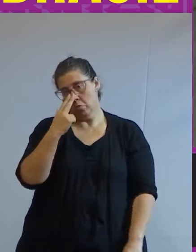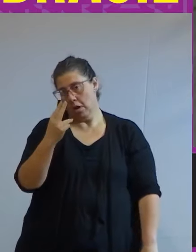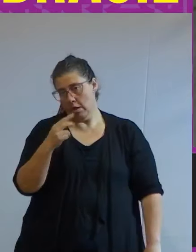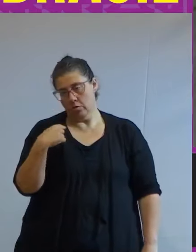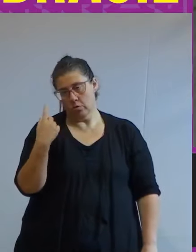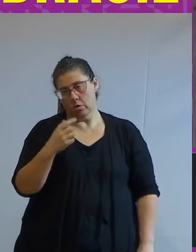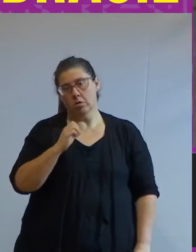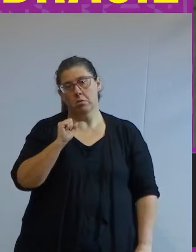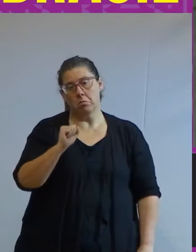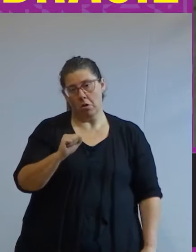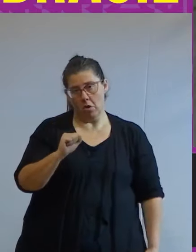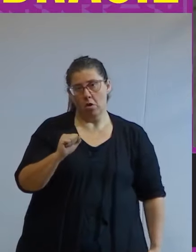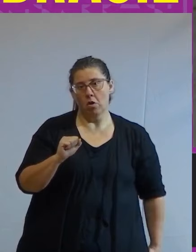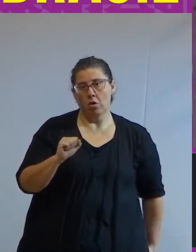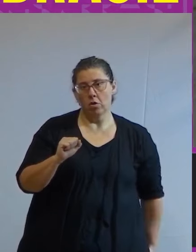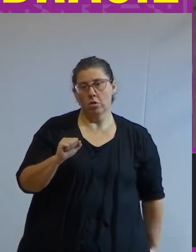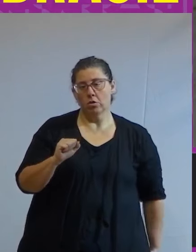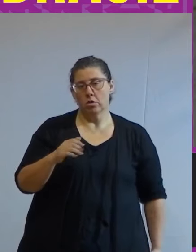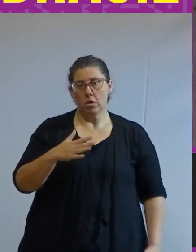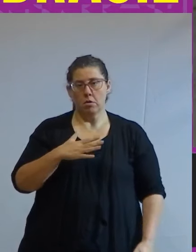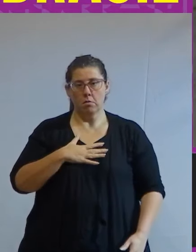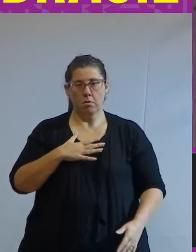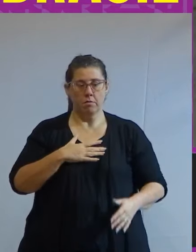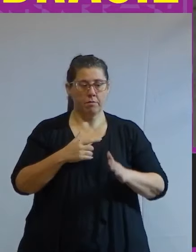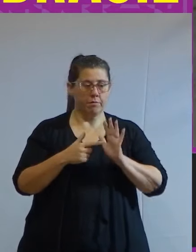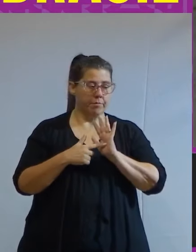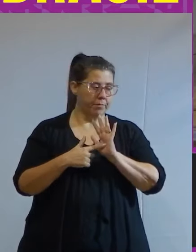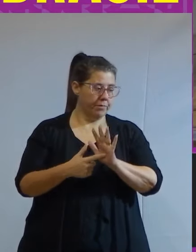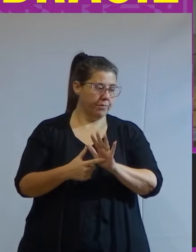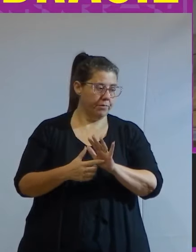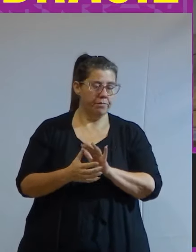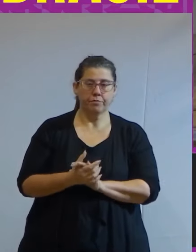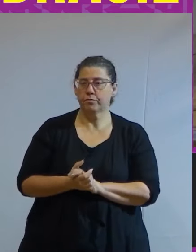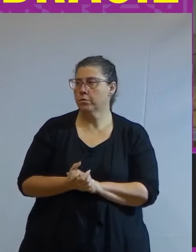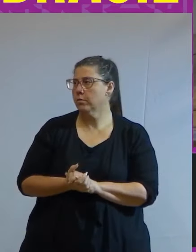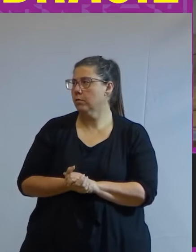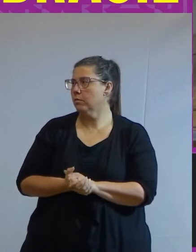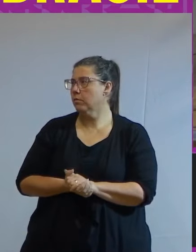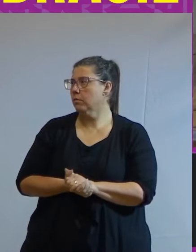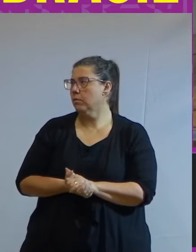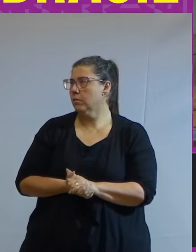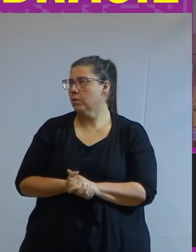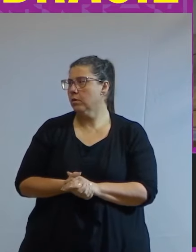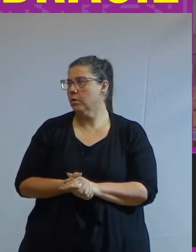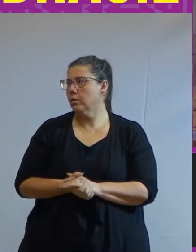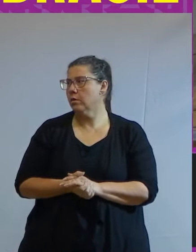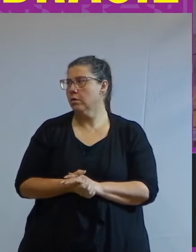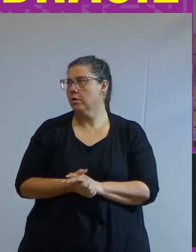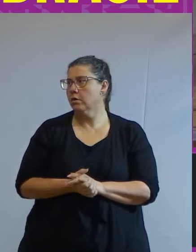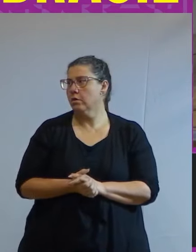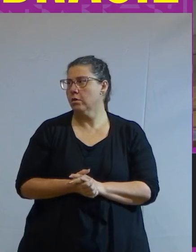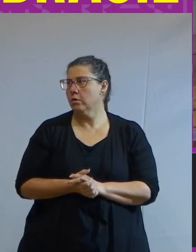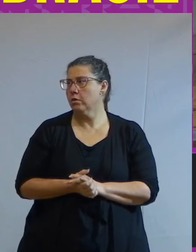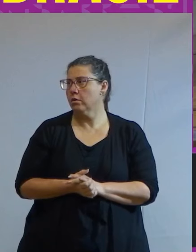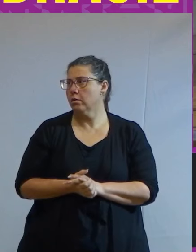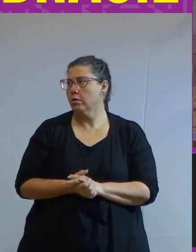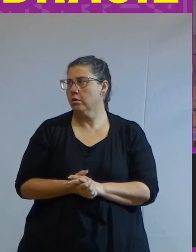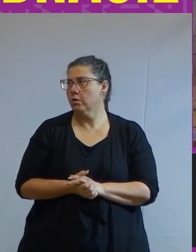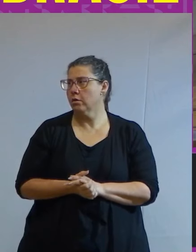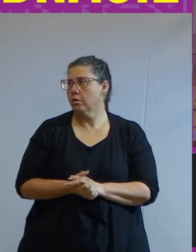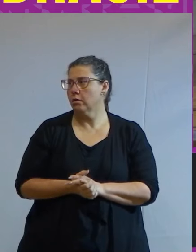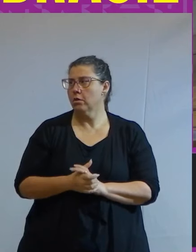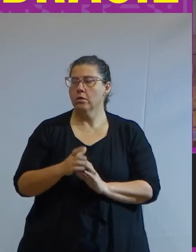que a gente pode pôr a minha avó Arminda que tinha de quem eu herdei o nome e que tinha uma uma